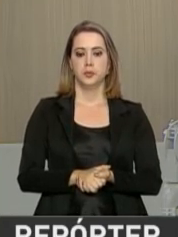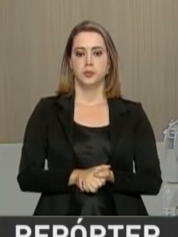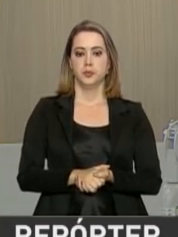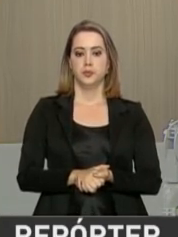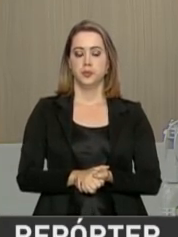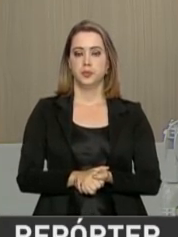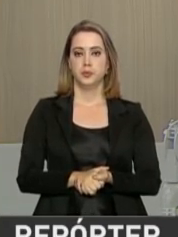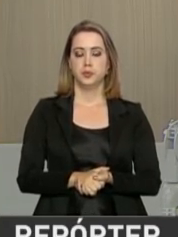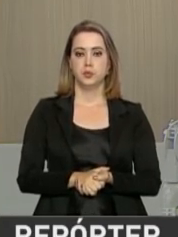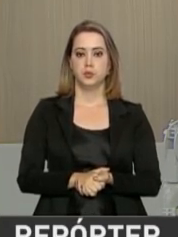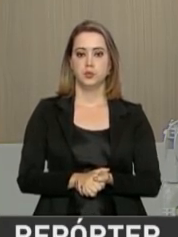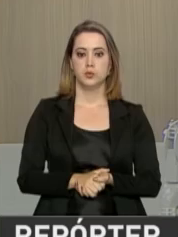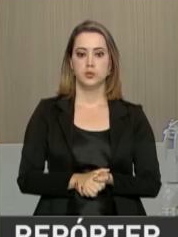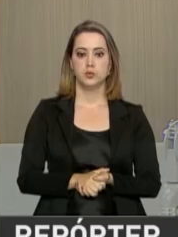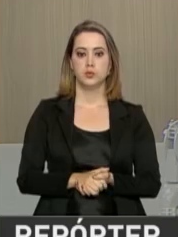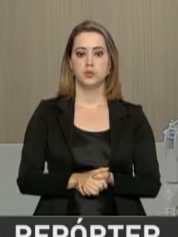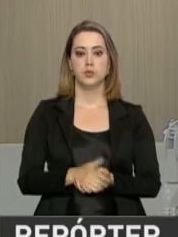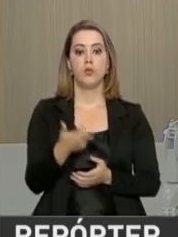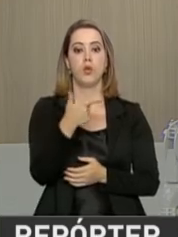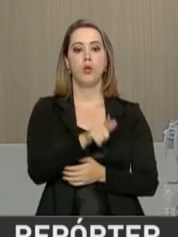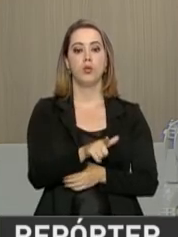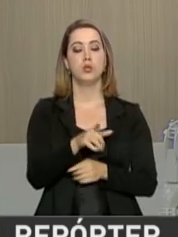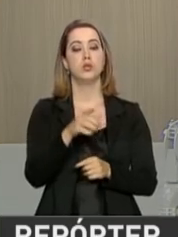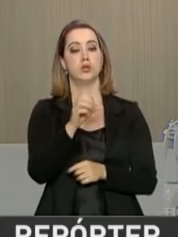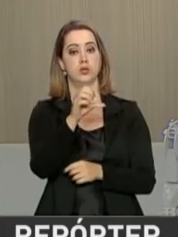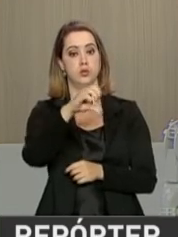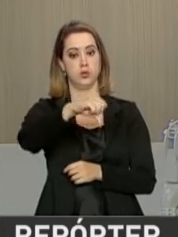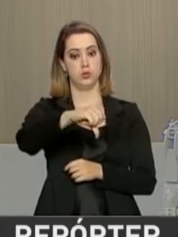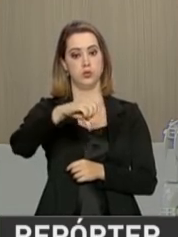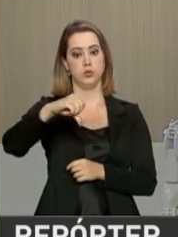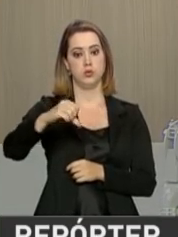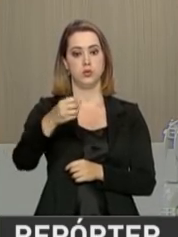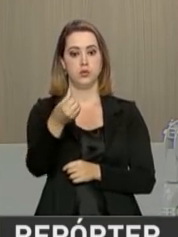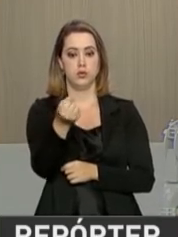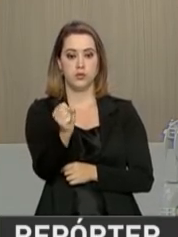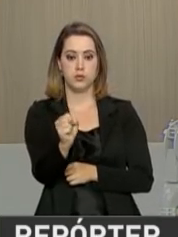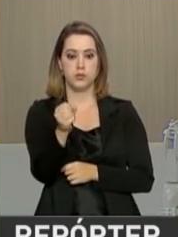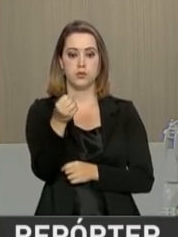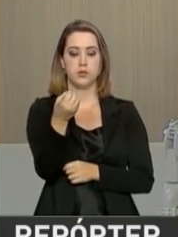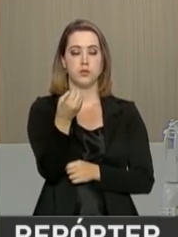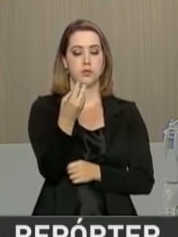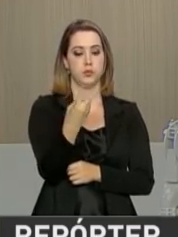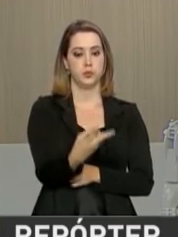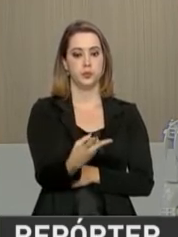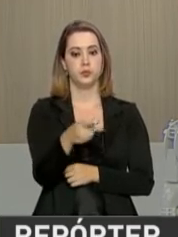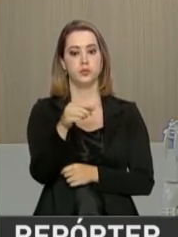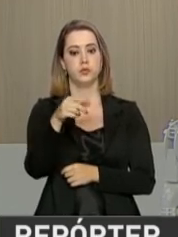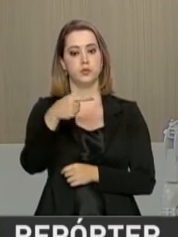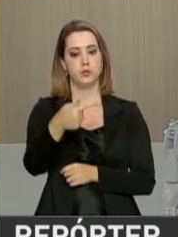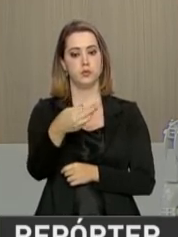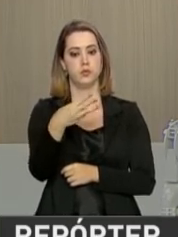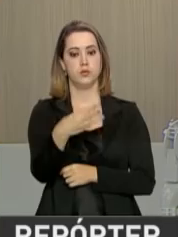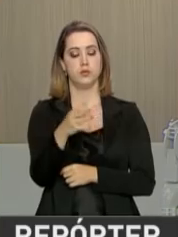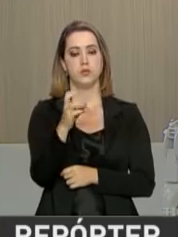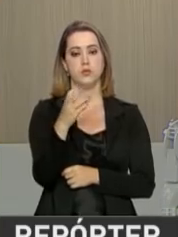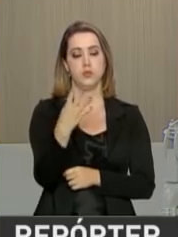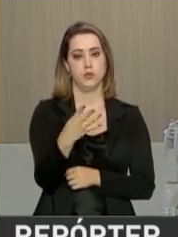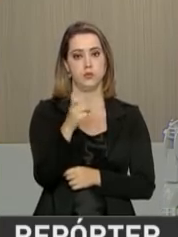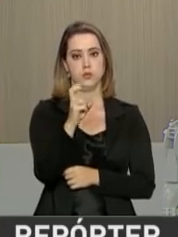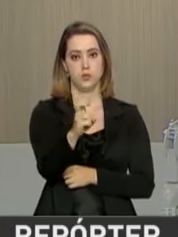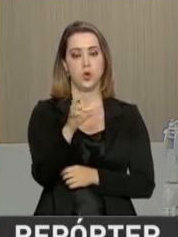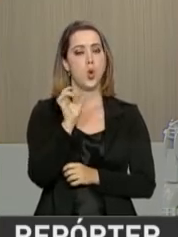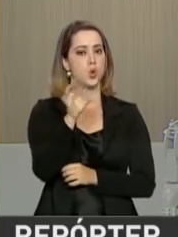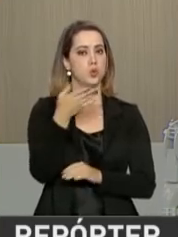-7345. Repetindo, 99862-7345. E aí é só